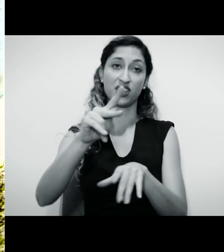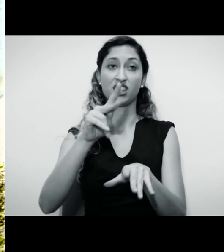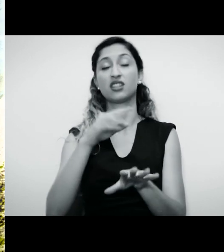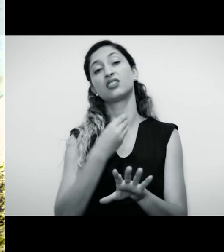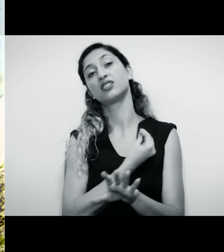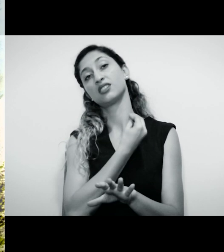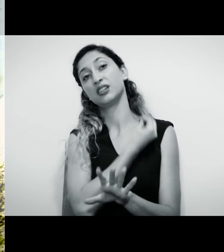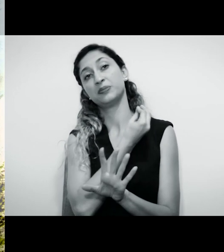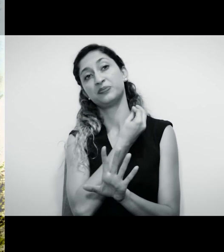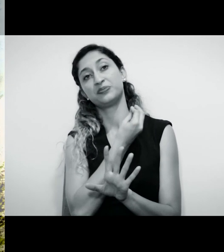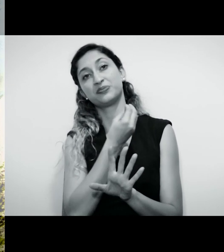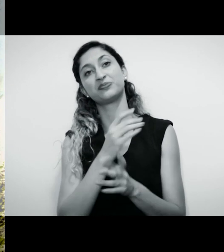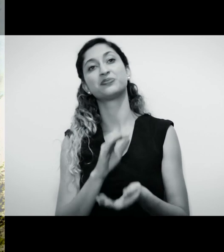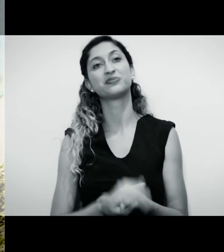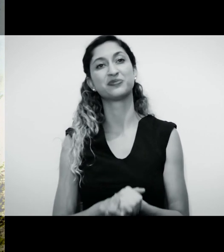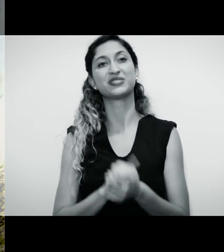no avesso que ele tem.